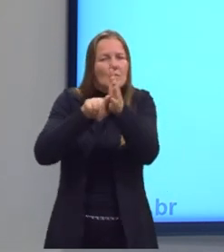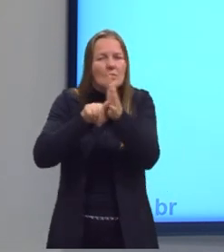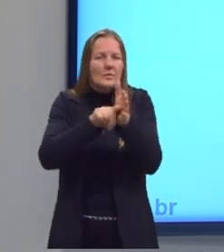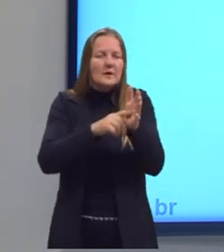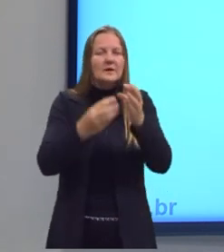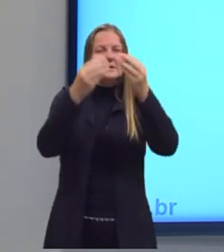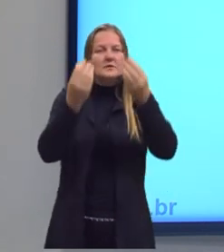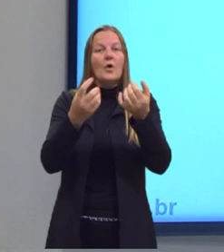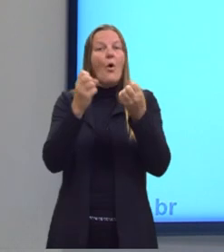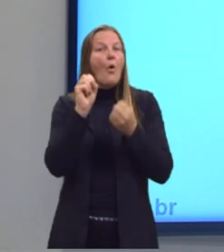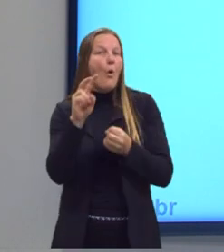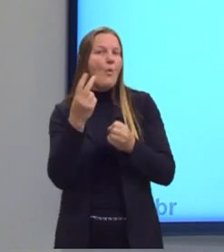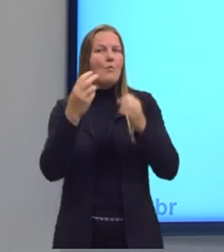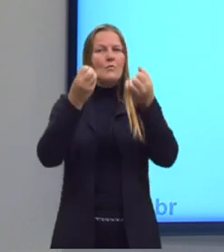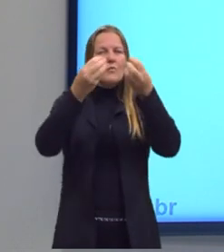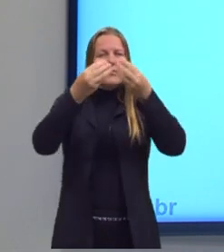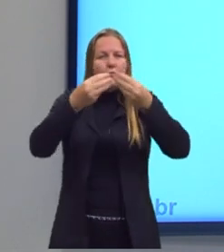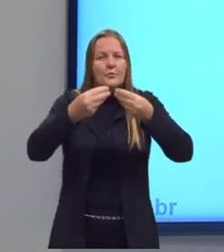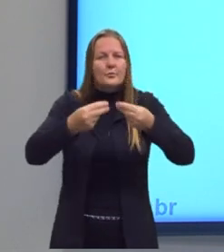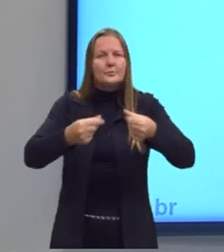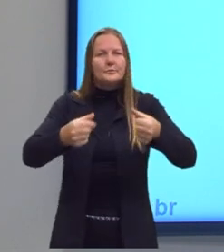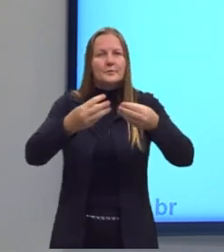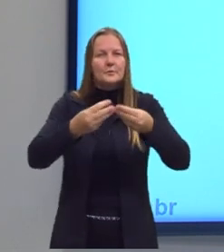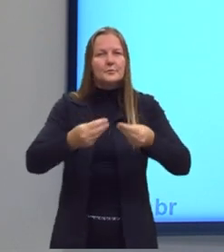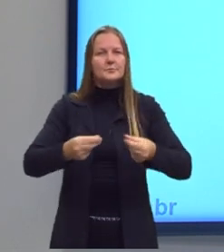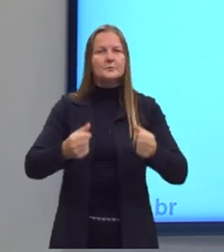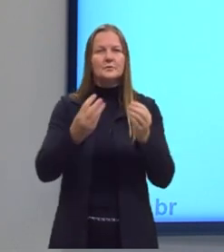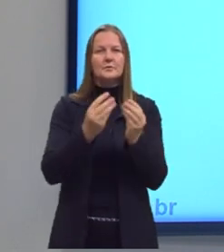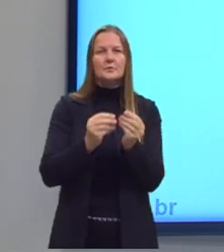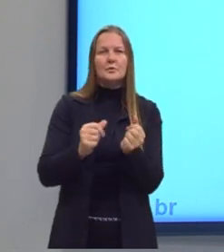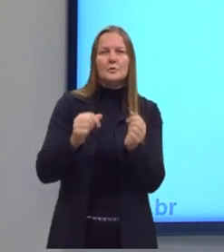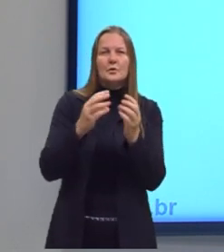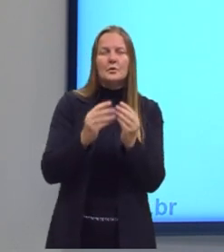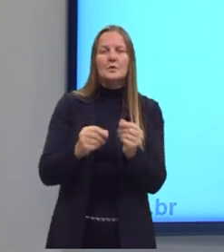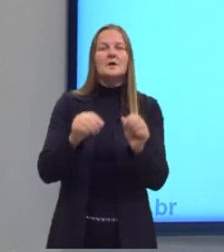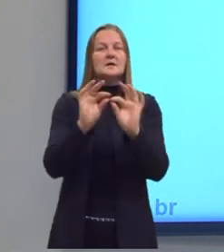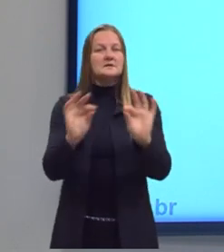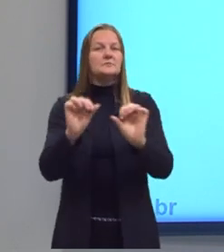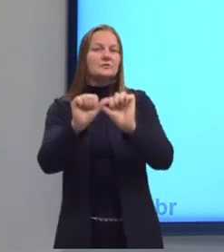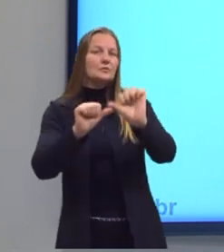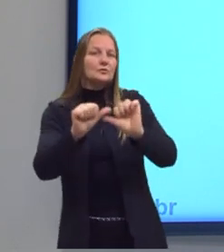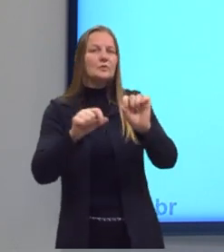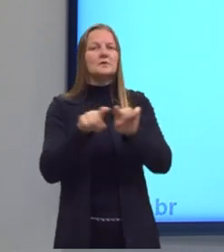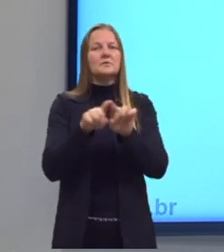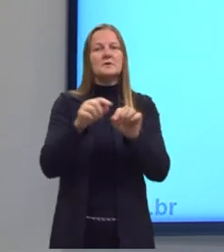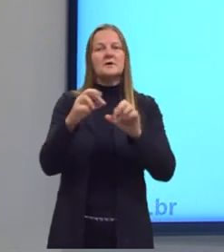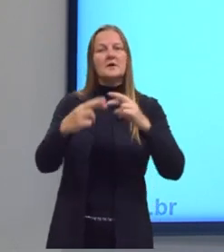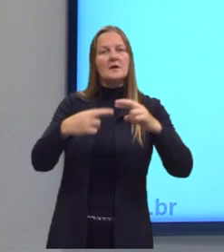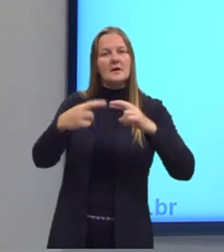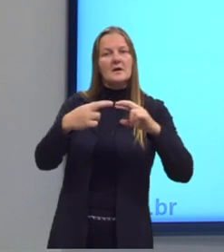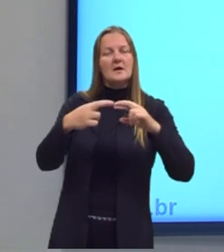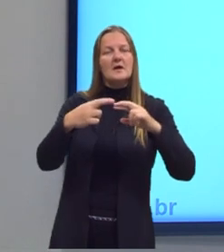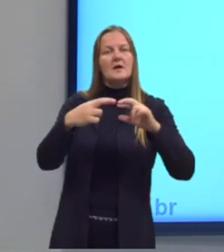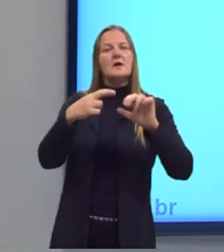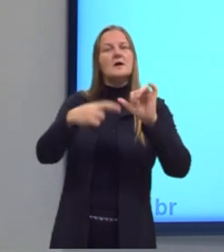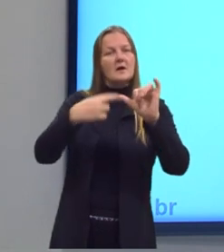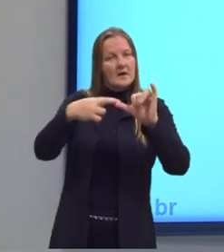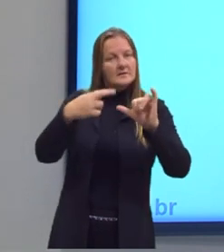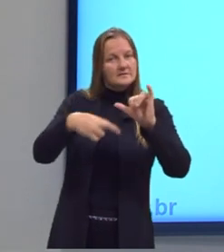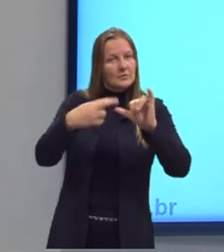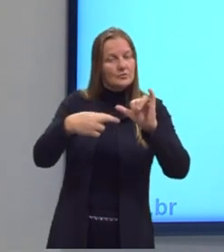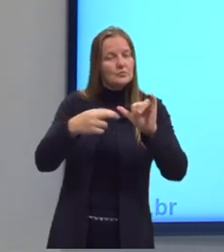decomposição, reações de deslocamento ou simples troca e as reações de dupla troca.